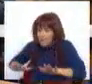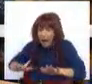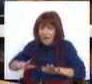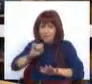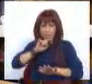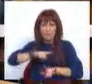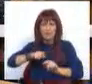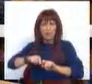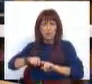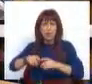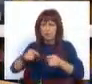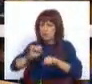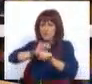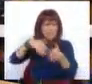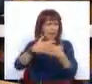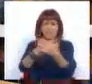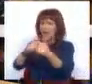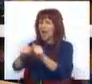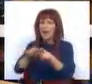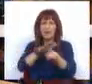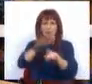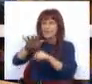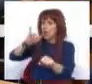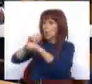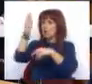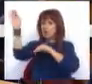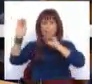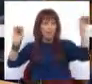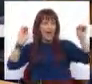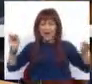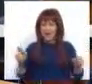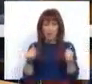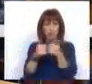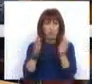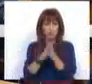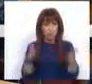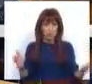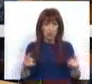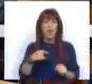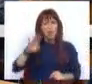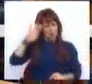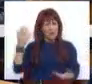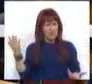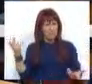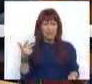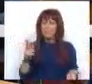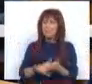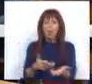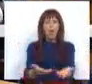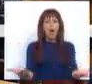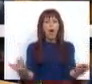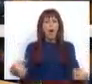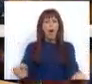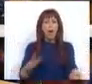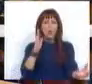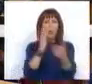possibilidade de contágio ao sistema financeiro. Como todos nós sabíamos. A verdade é que hoje está em cima da mesa